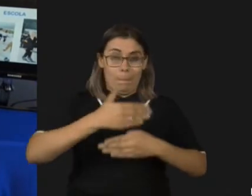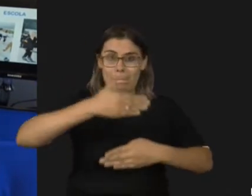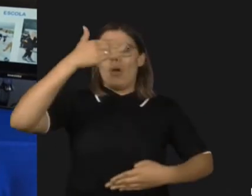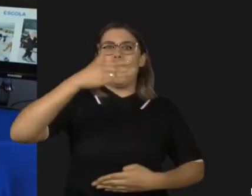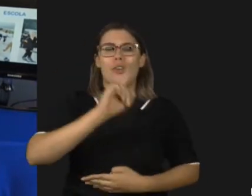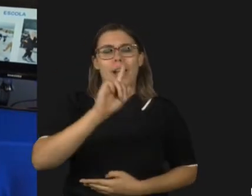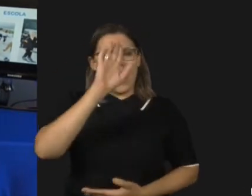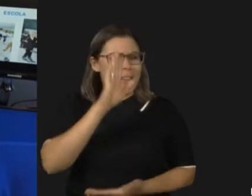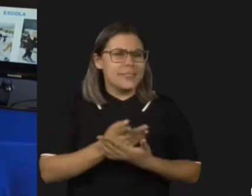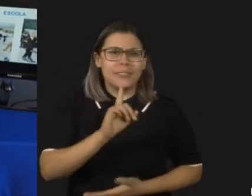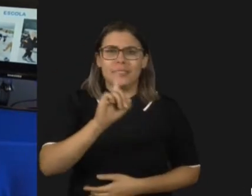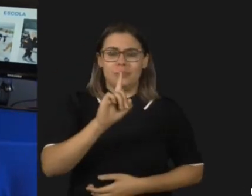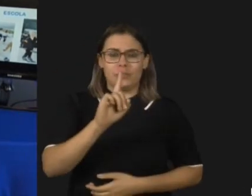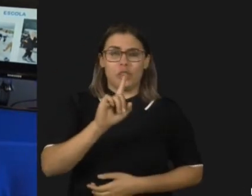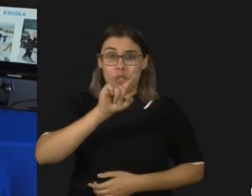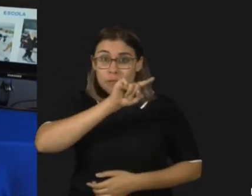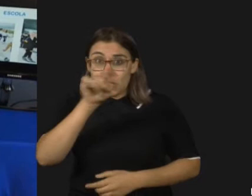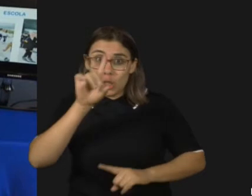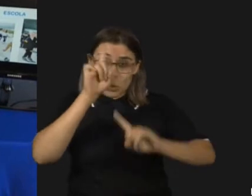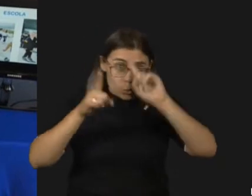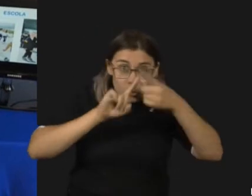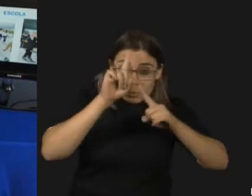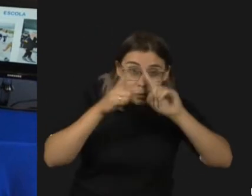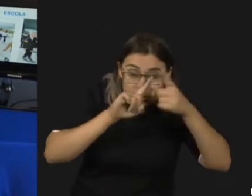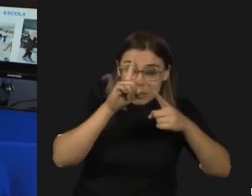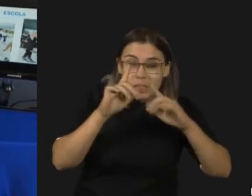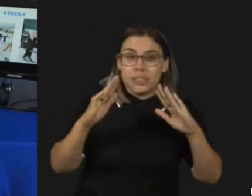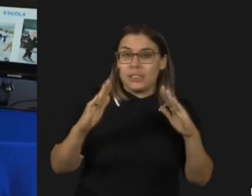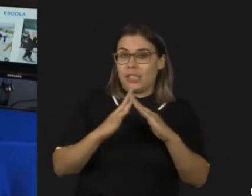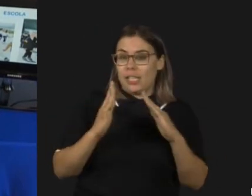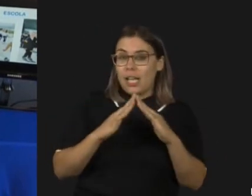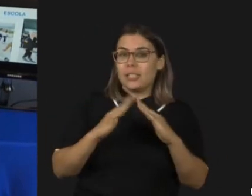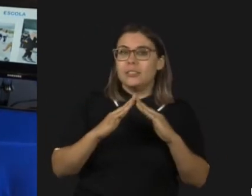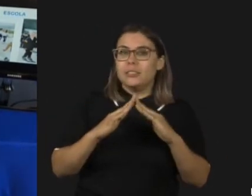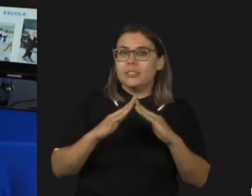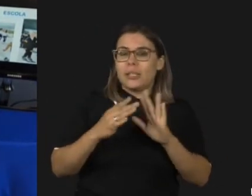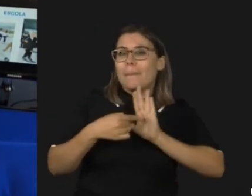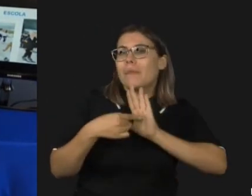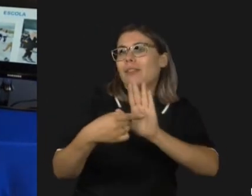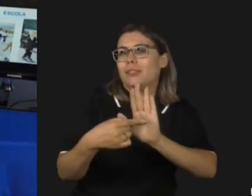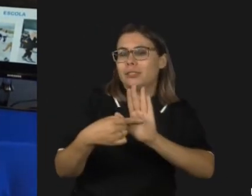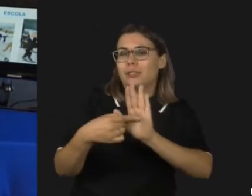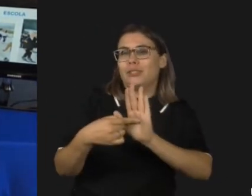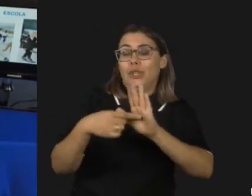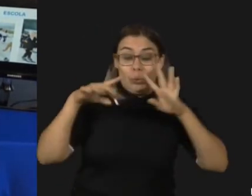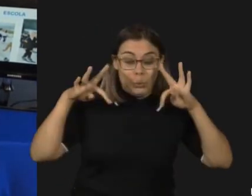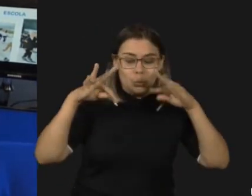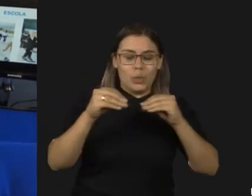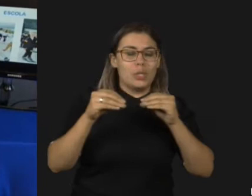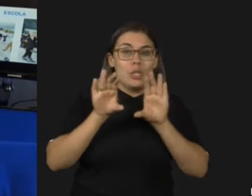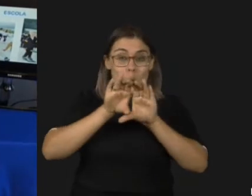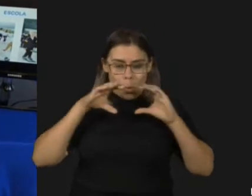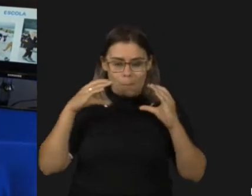alguma dúvida quanto a tirar os filhos de vocês de dentro de casa, apresentar, entender, integrar na comunidade e